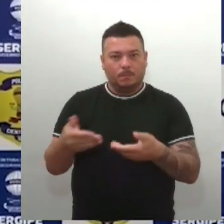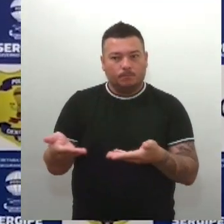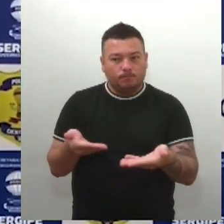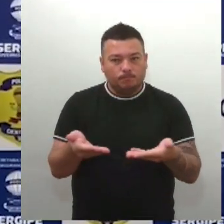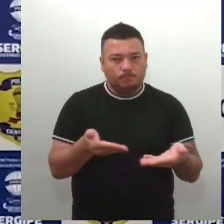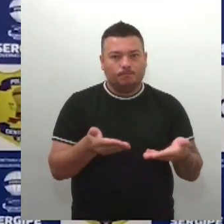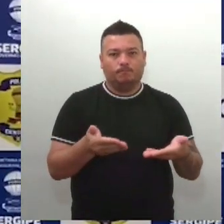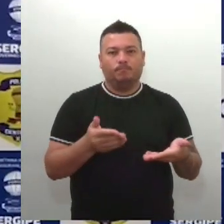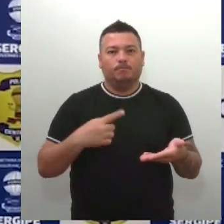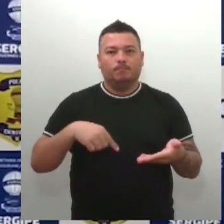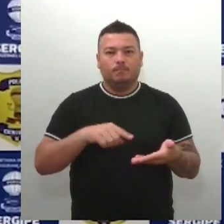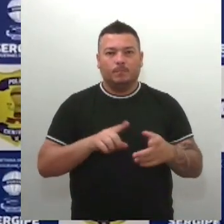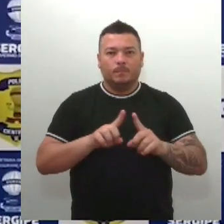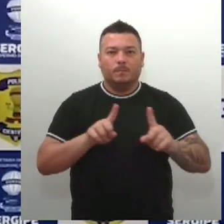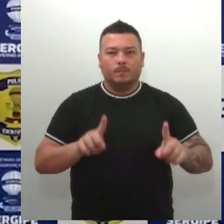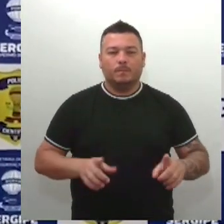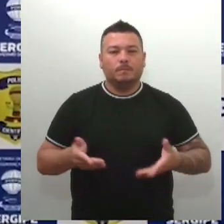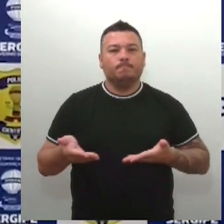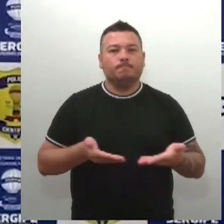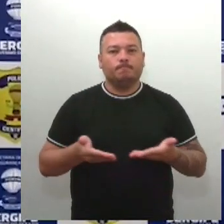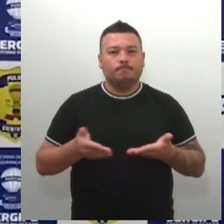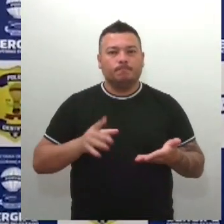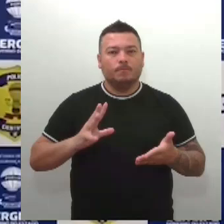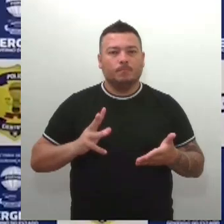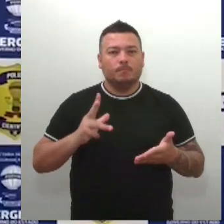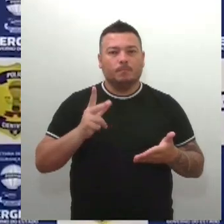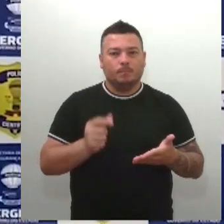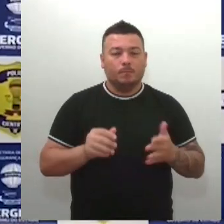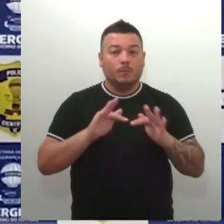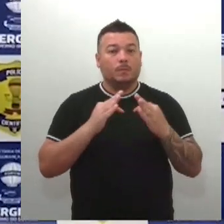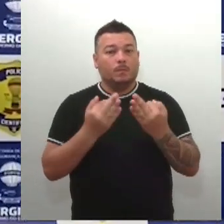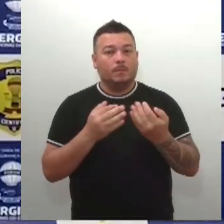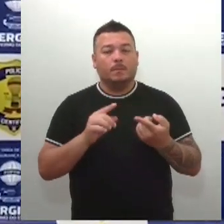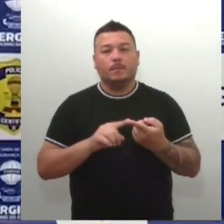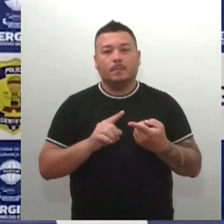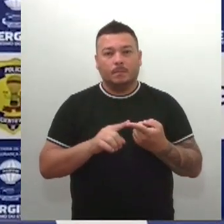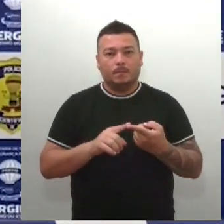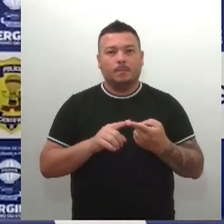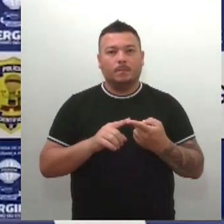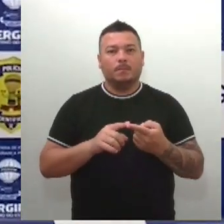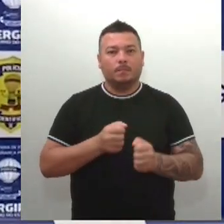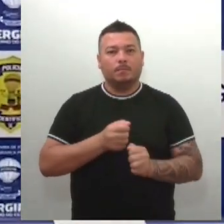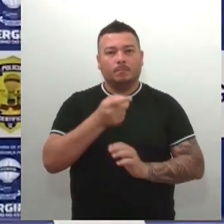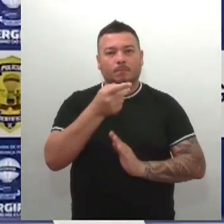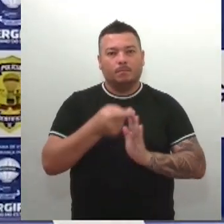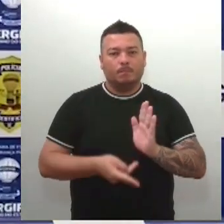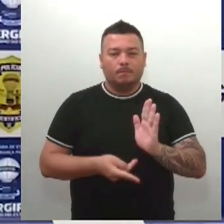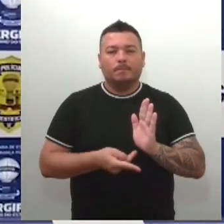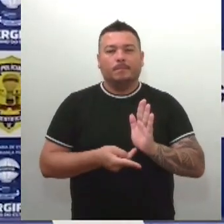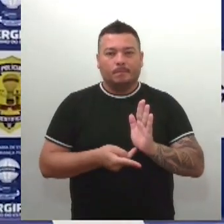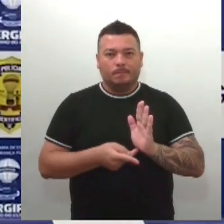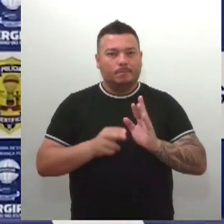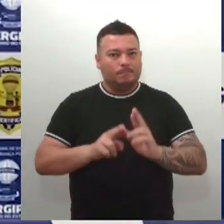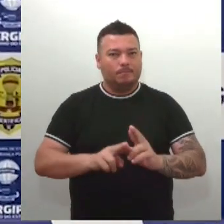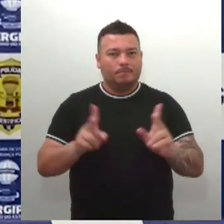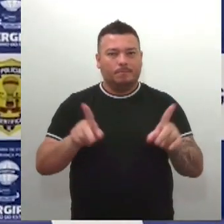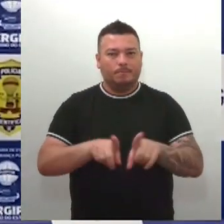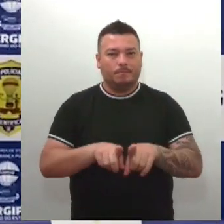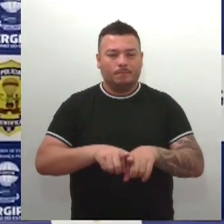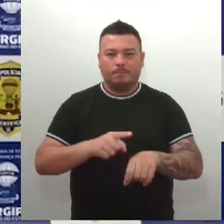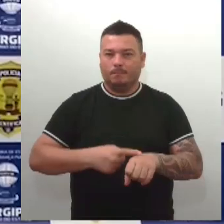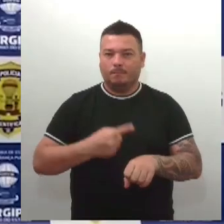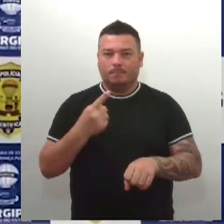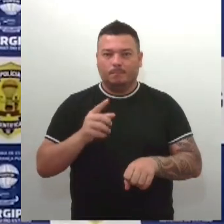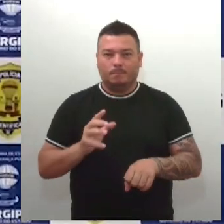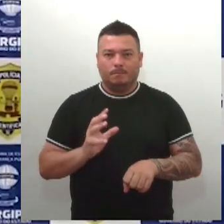atendimentos entre servidores e familiares. É uma ação ímpar, foi a primeira vez que a Instituto de Identificação se